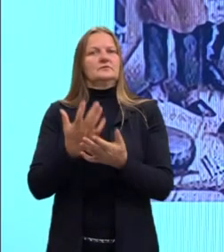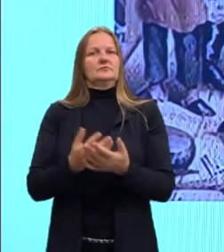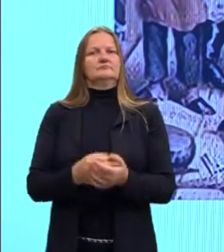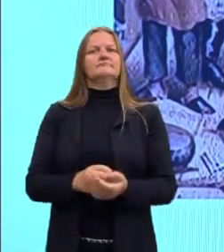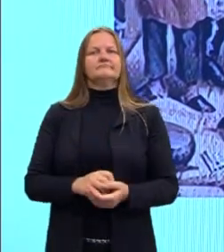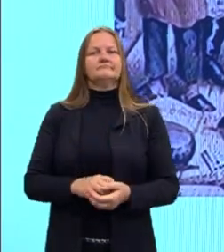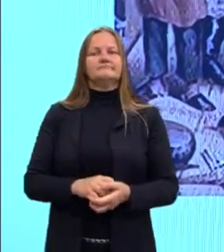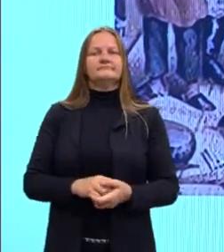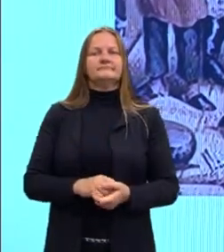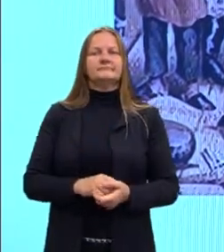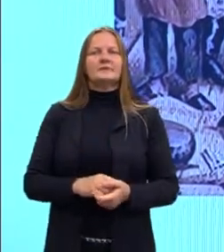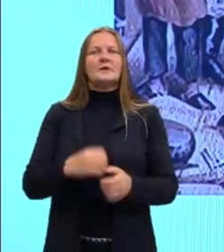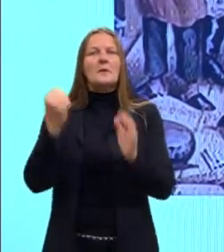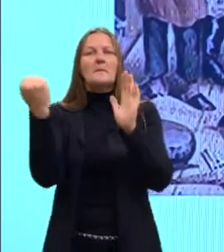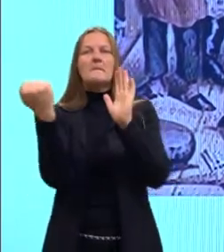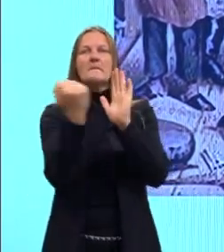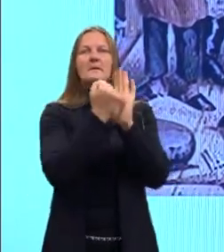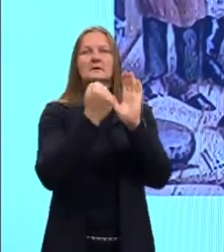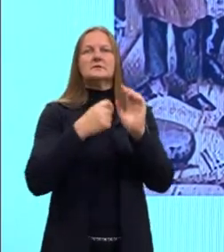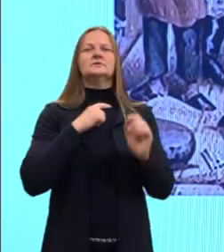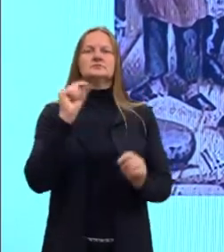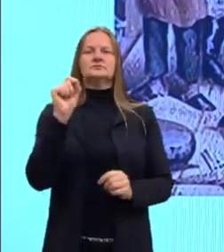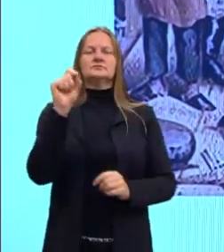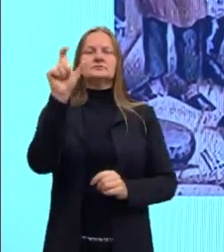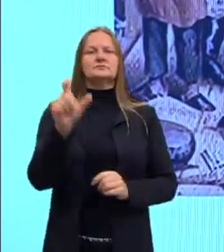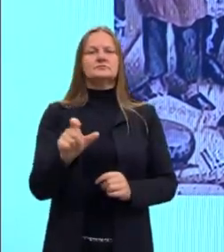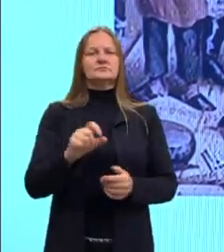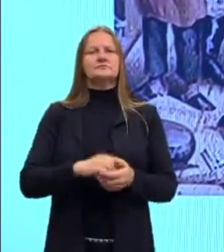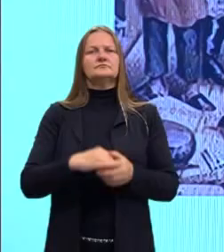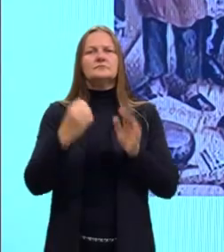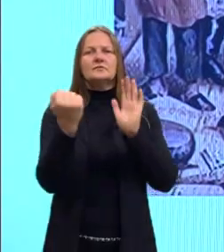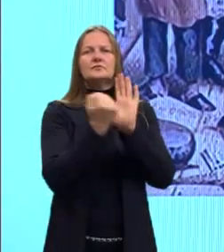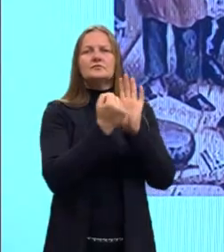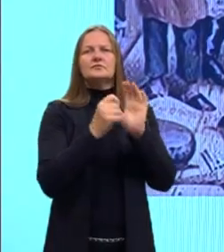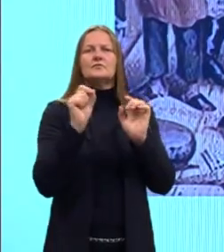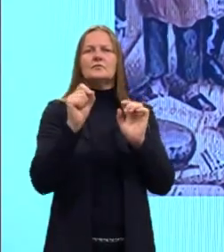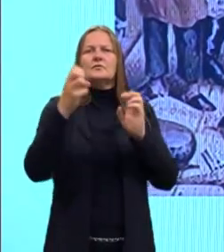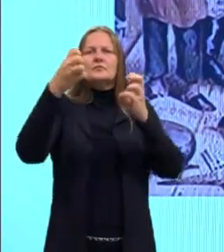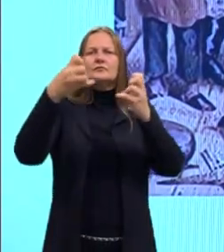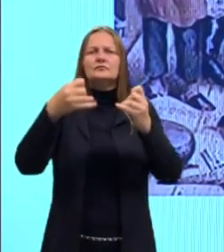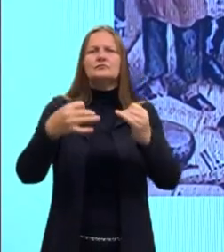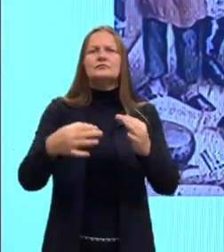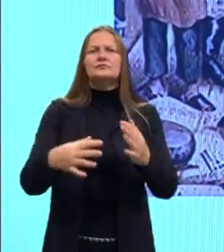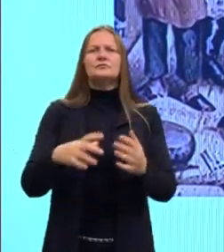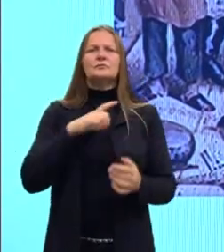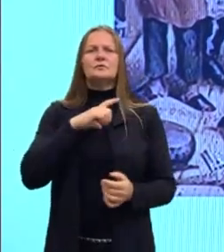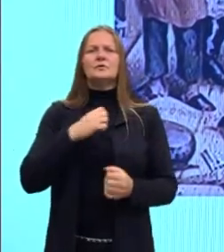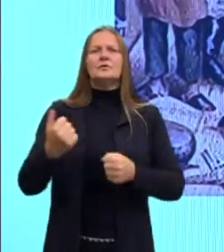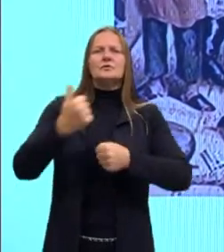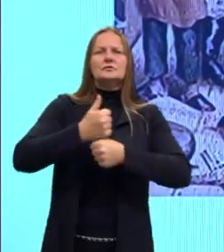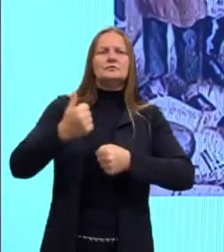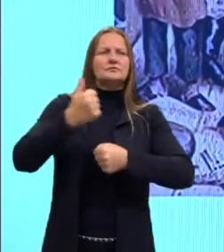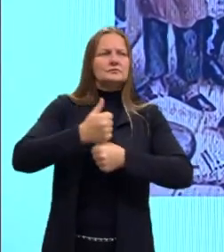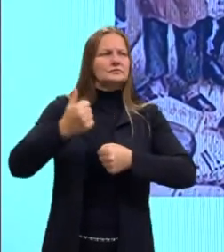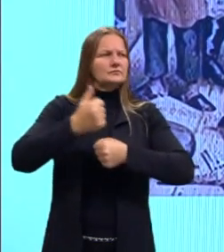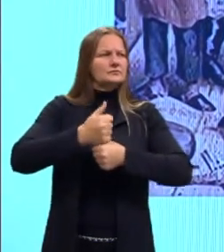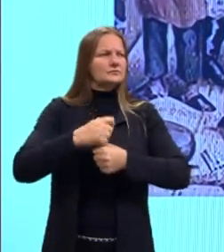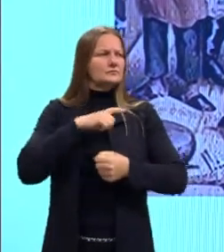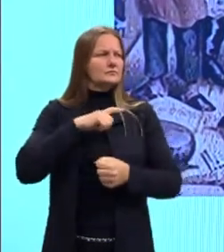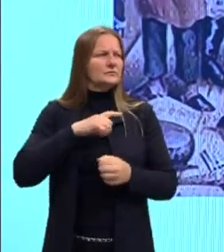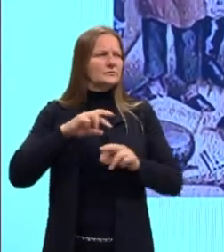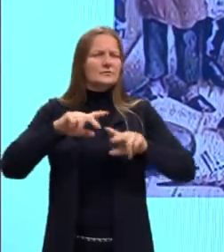bem marcante isso, tá, gurizada? Bem marcante essa questão aí. Substituição da manufatura pra